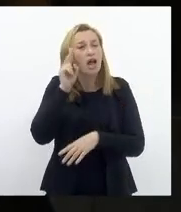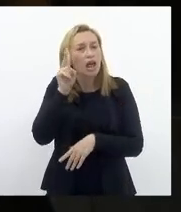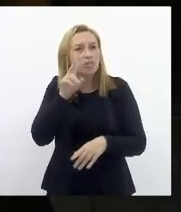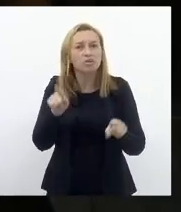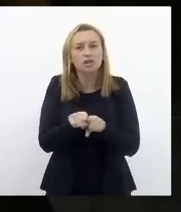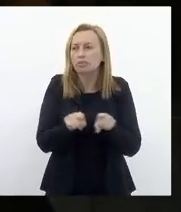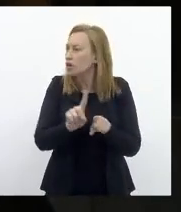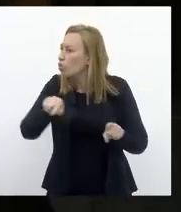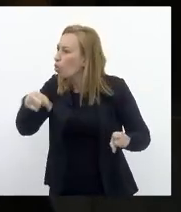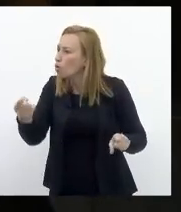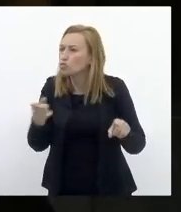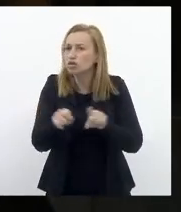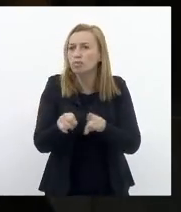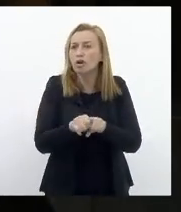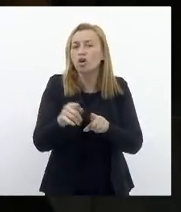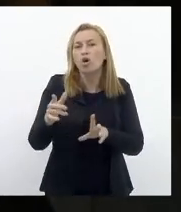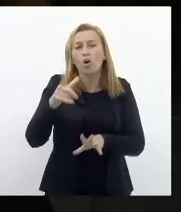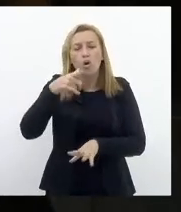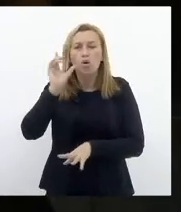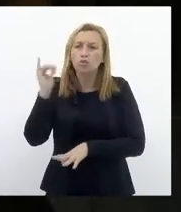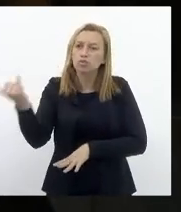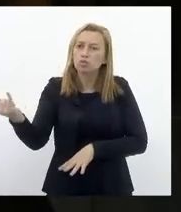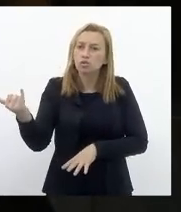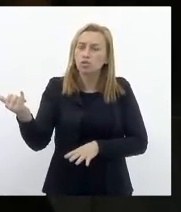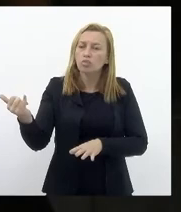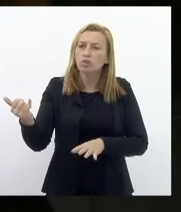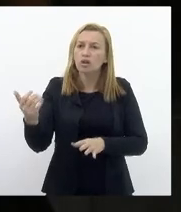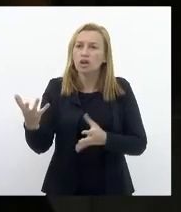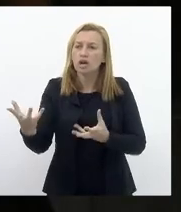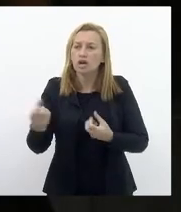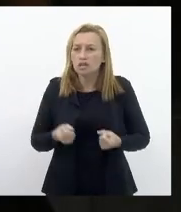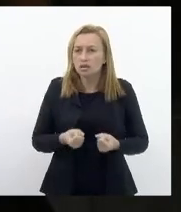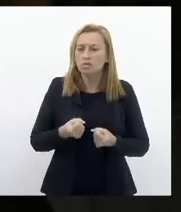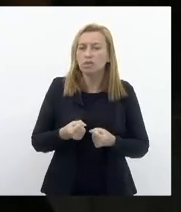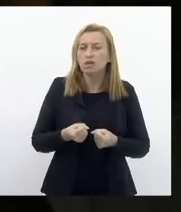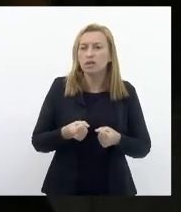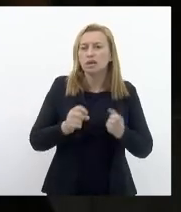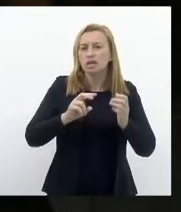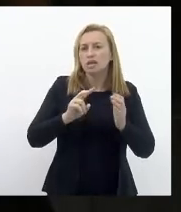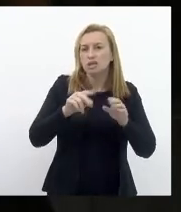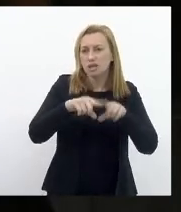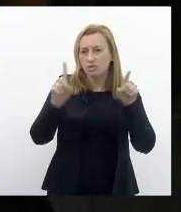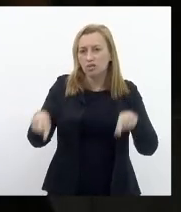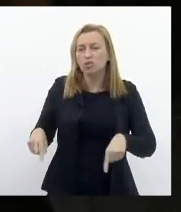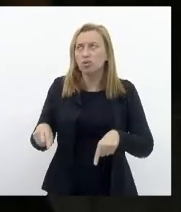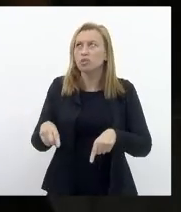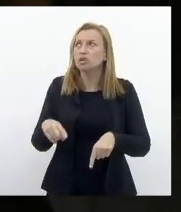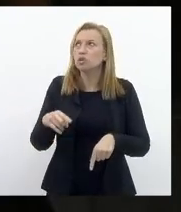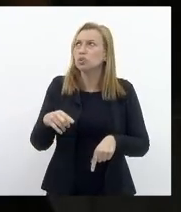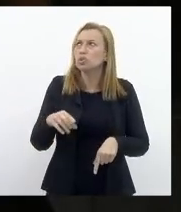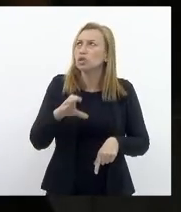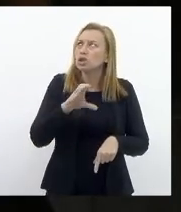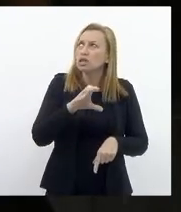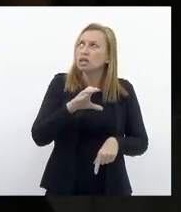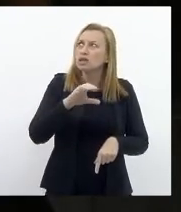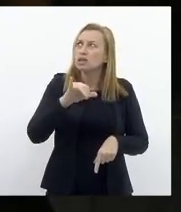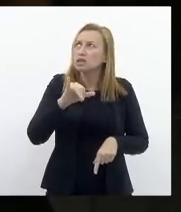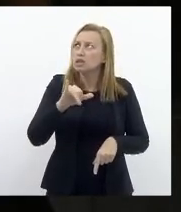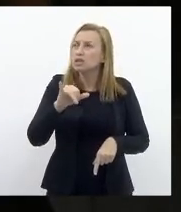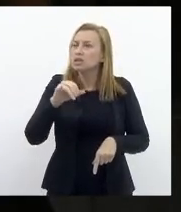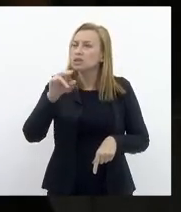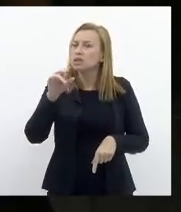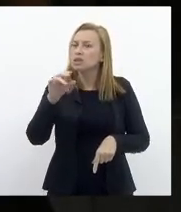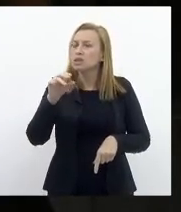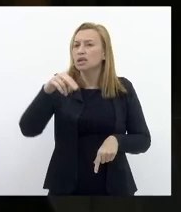Outras demandas Ontem eu recebi Servidores do Sindipê Desculpe Do Sintoperge O